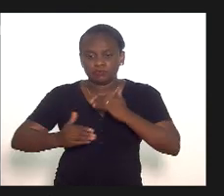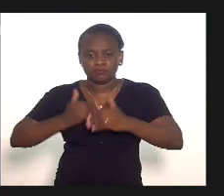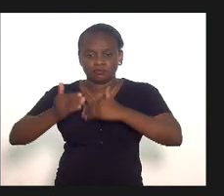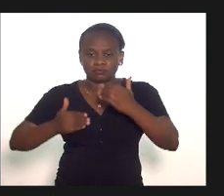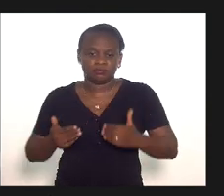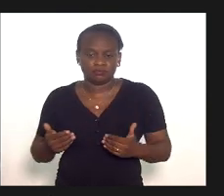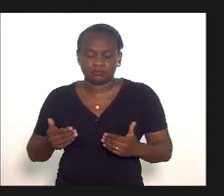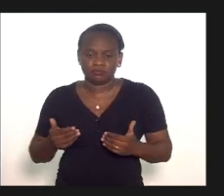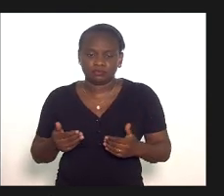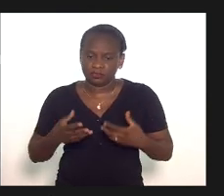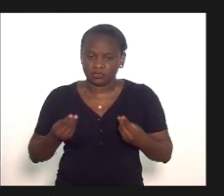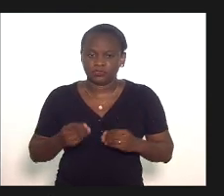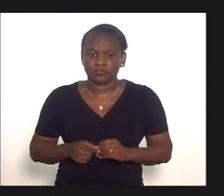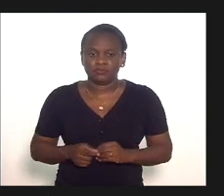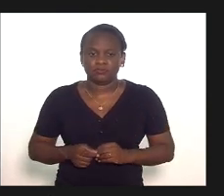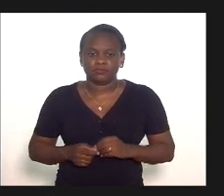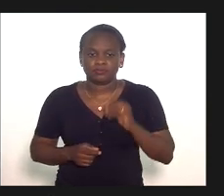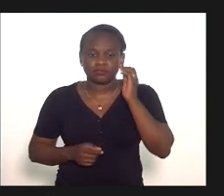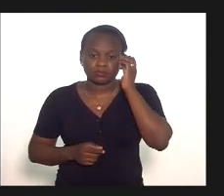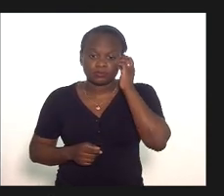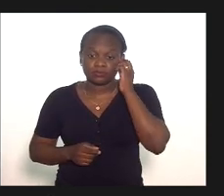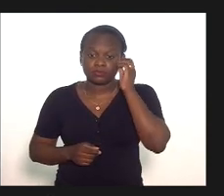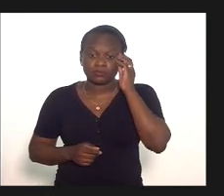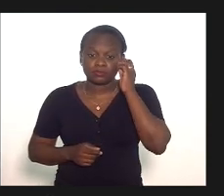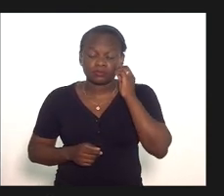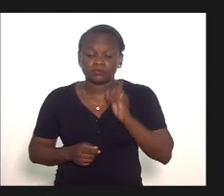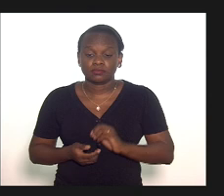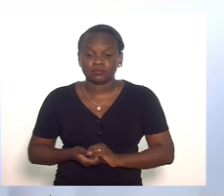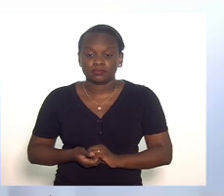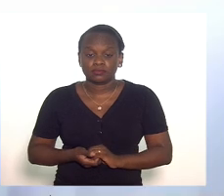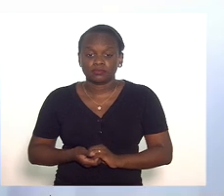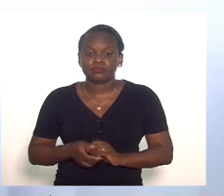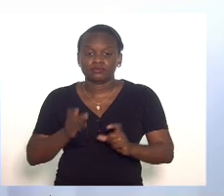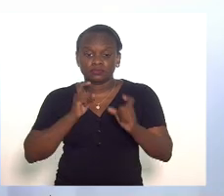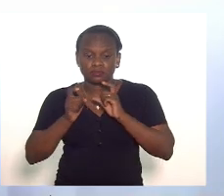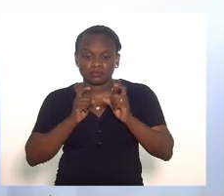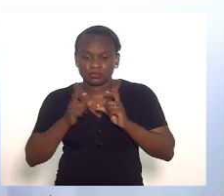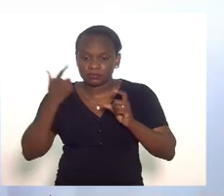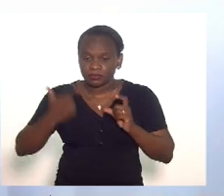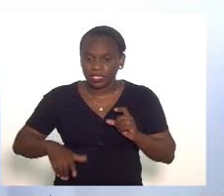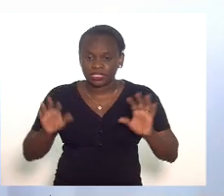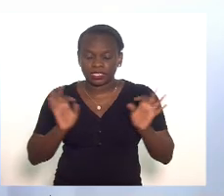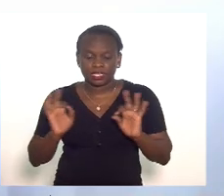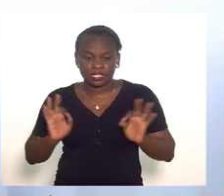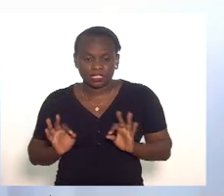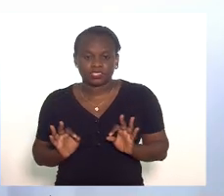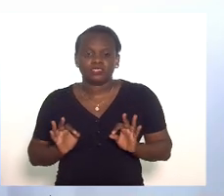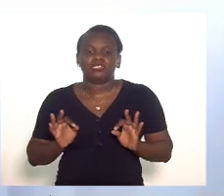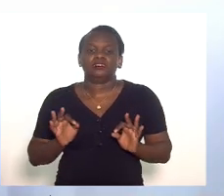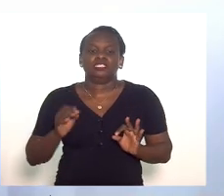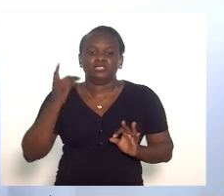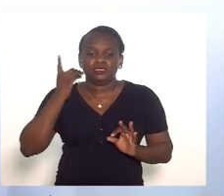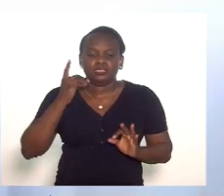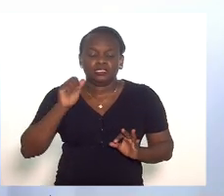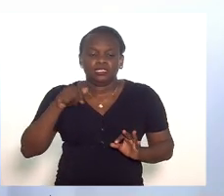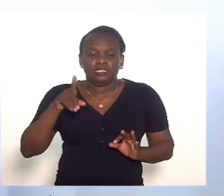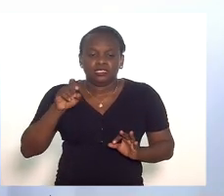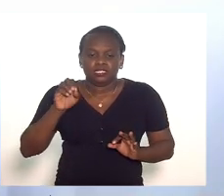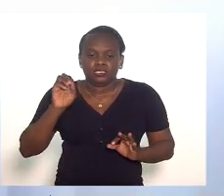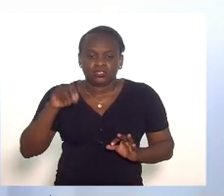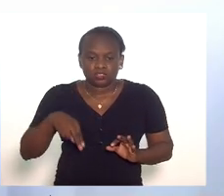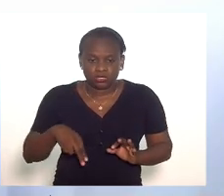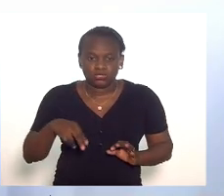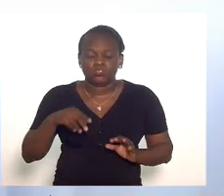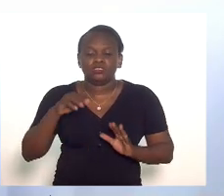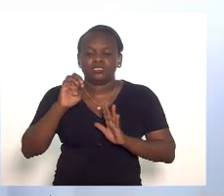bastante em discussão não havendo quem queira discutir deputado Anderson o projeto